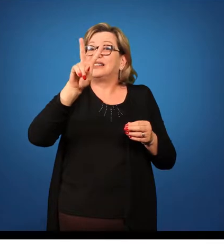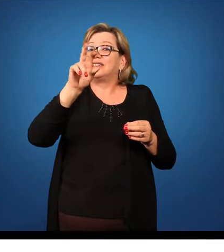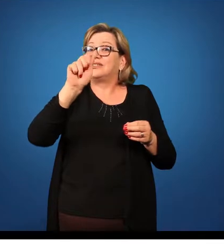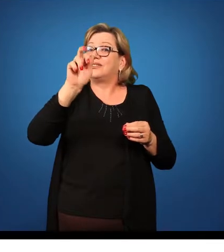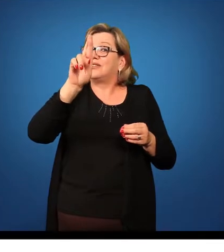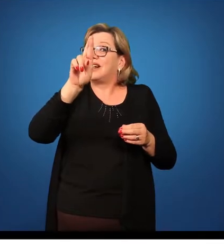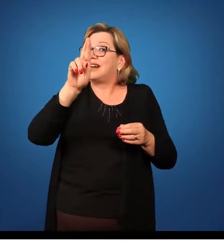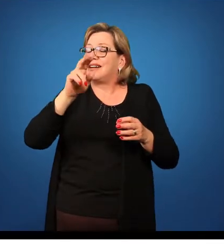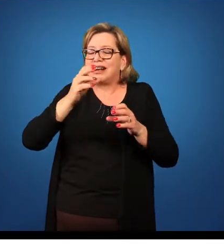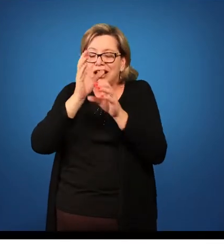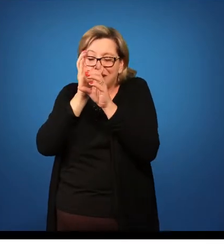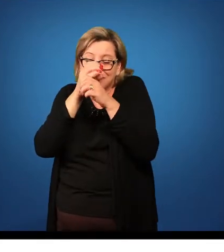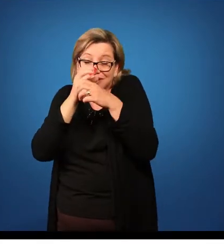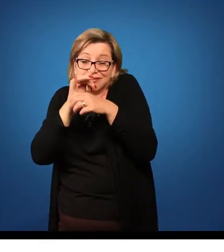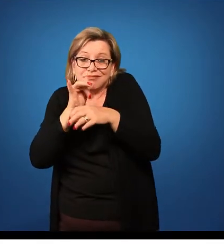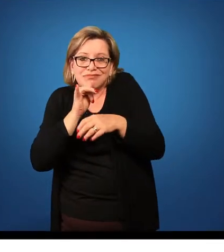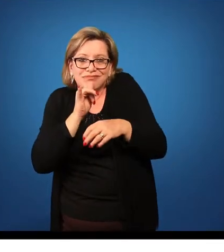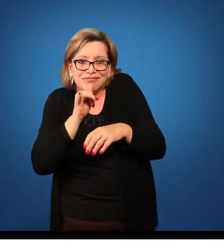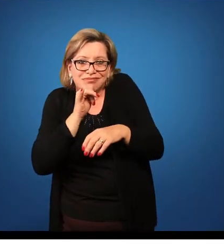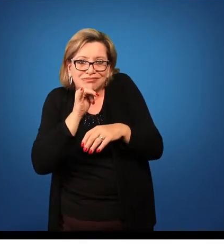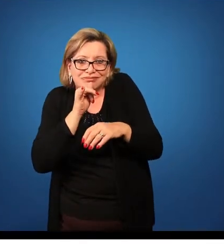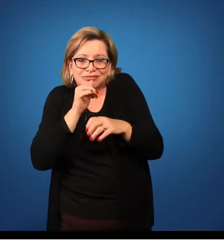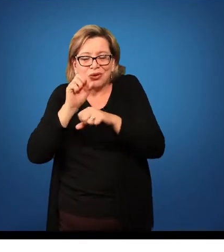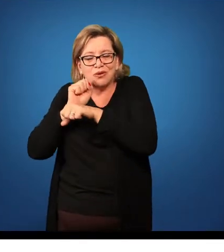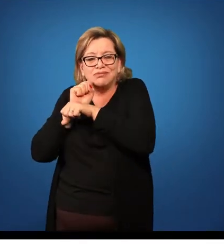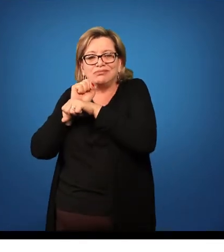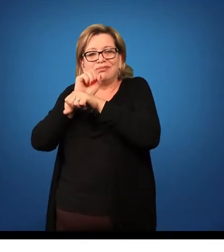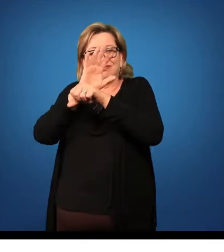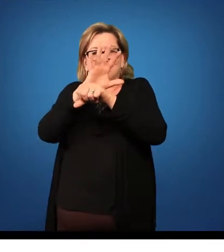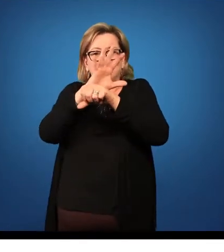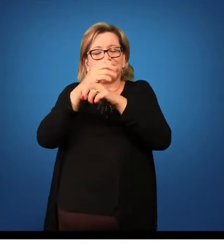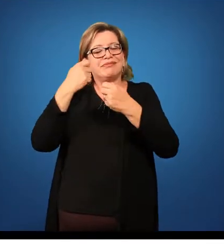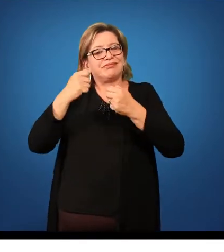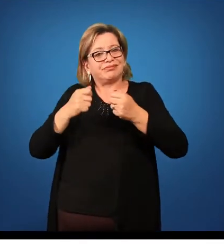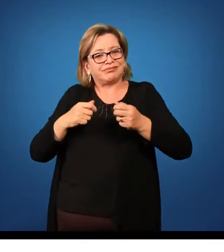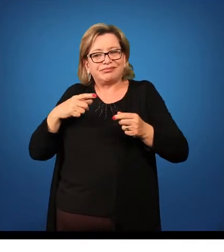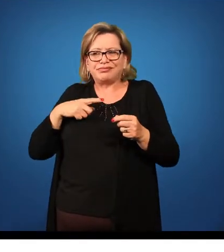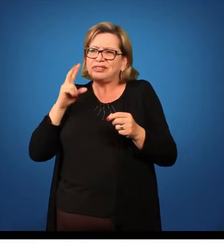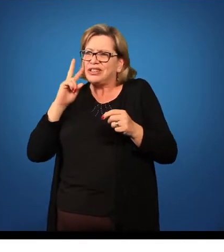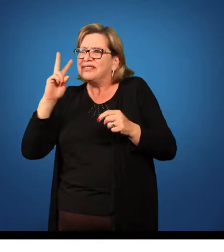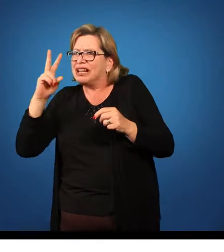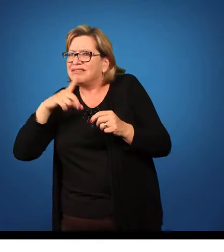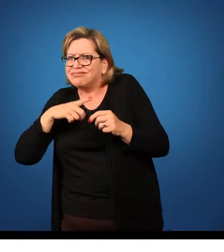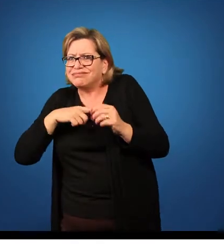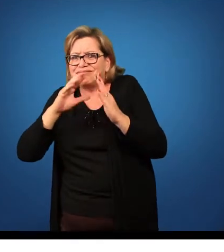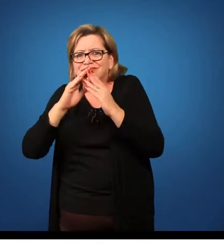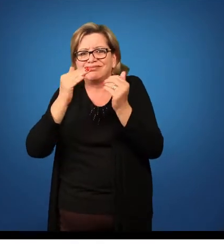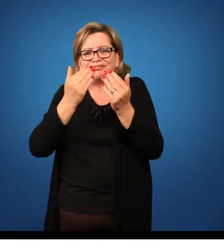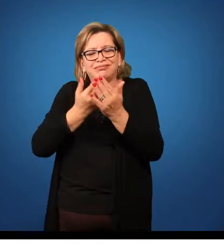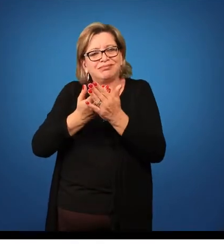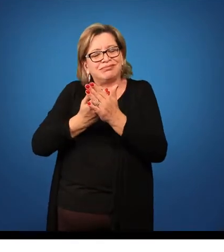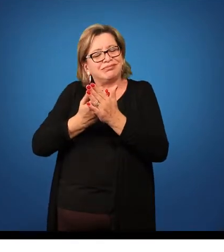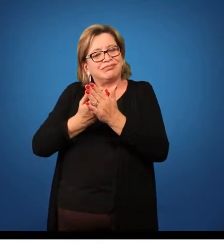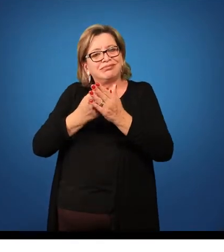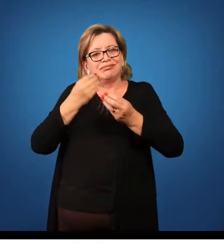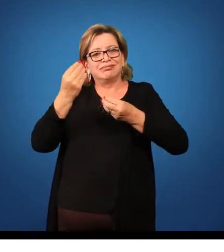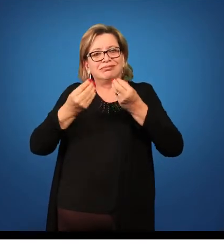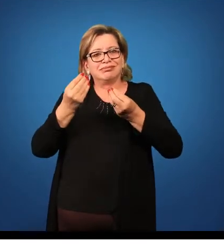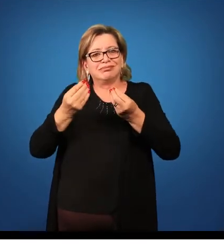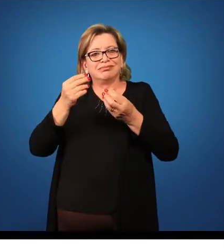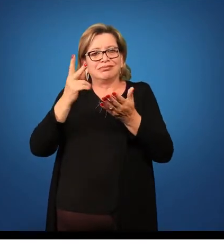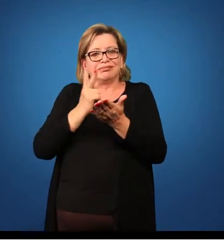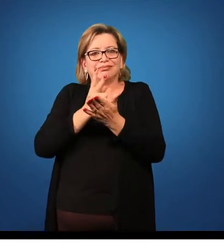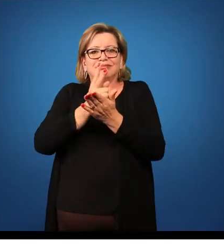laboratório, aparelho multimídia. Então tem que ver se existe disponibilidade desses materiais no colégio e